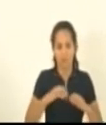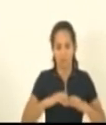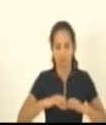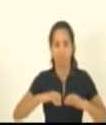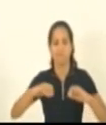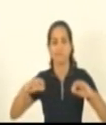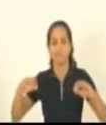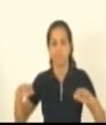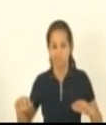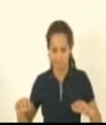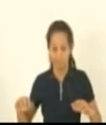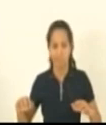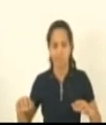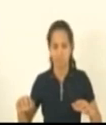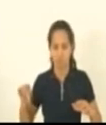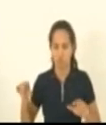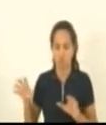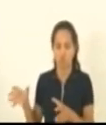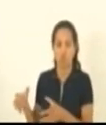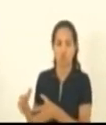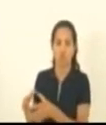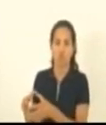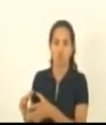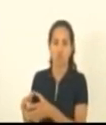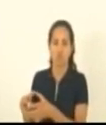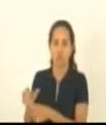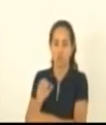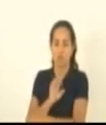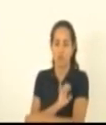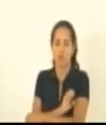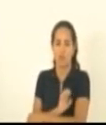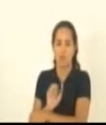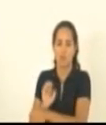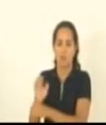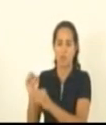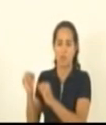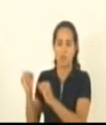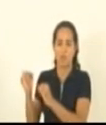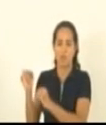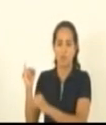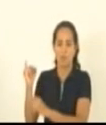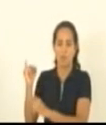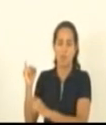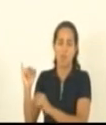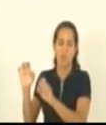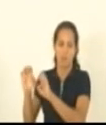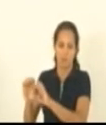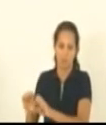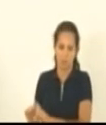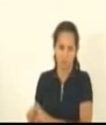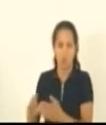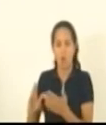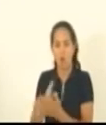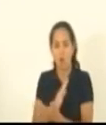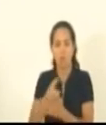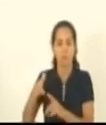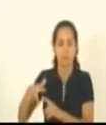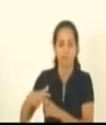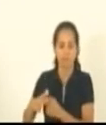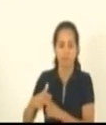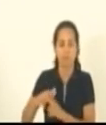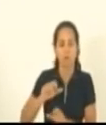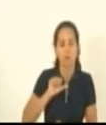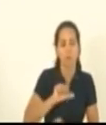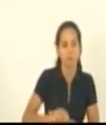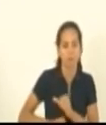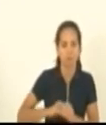vai ficar agora com a comissão de infraestrutura essas são algumas das alterações propostas pela